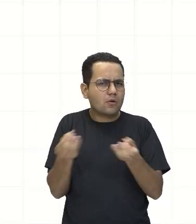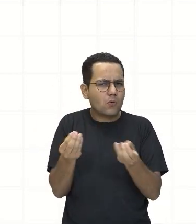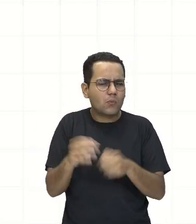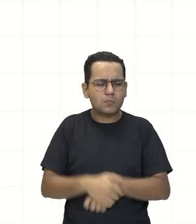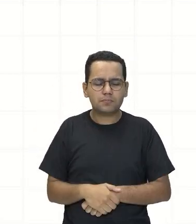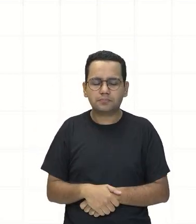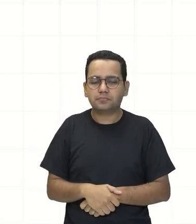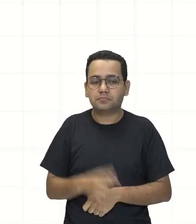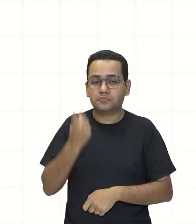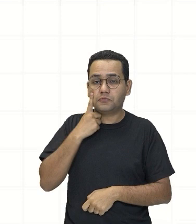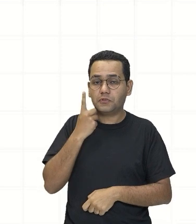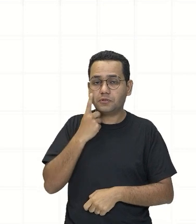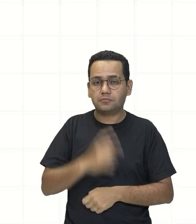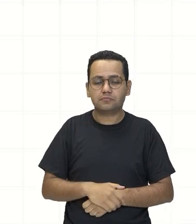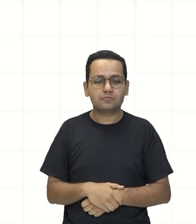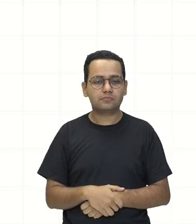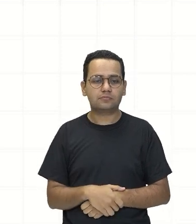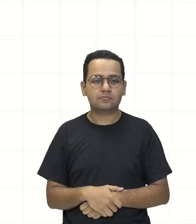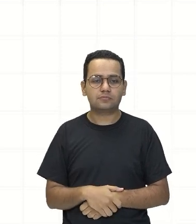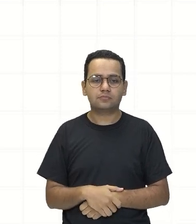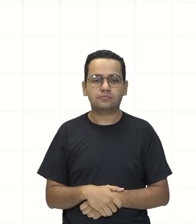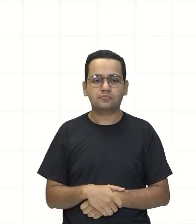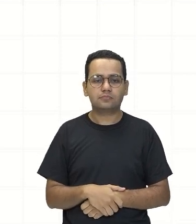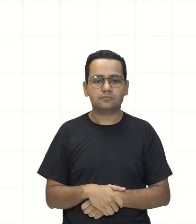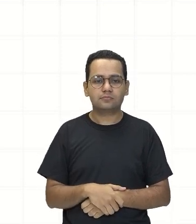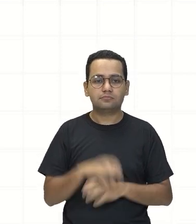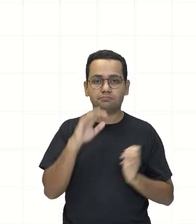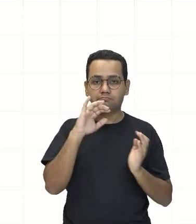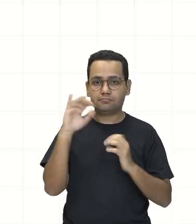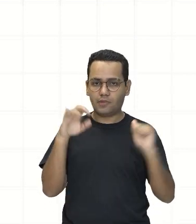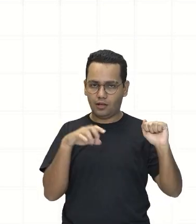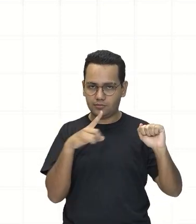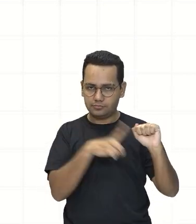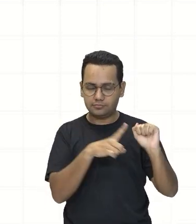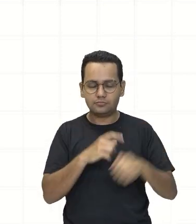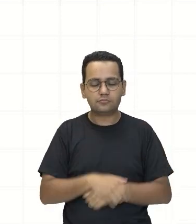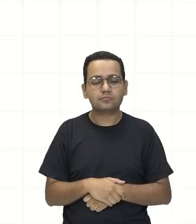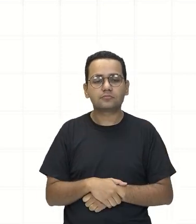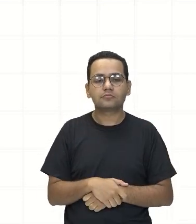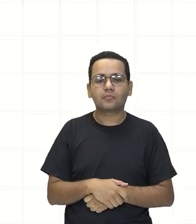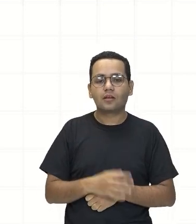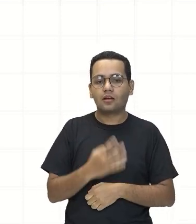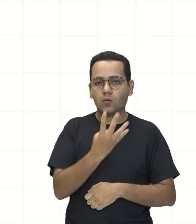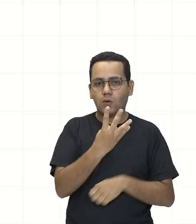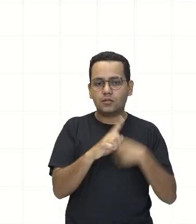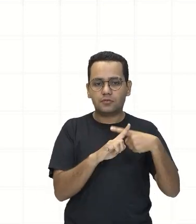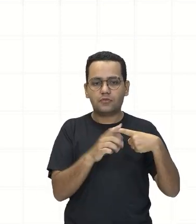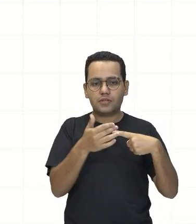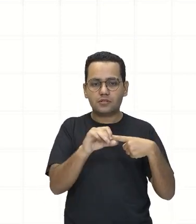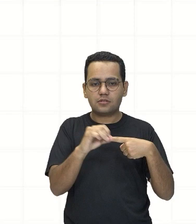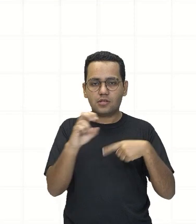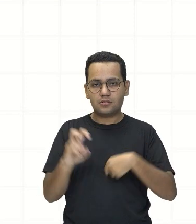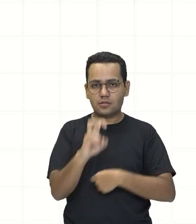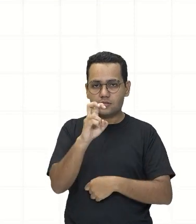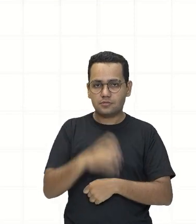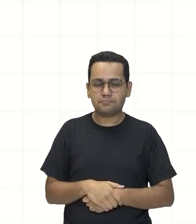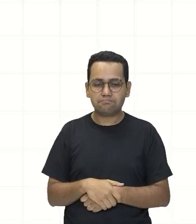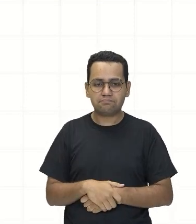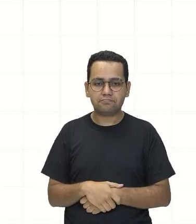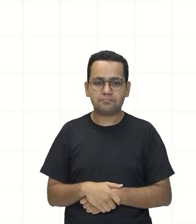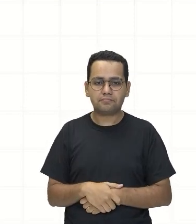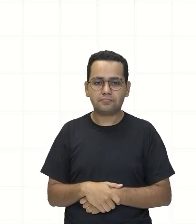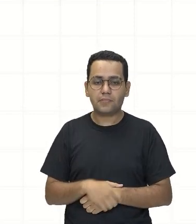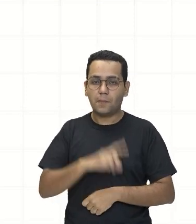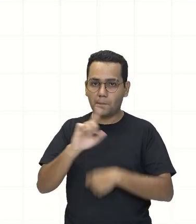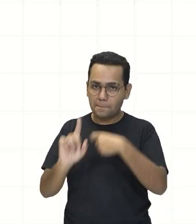Observando a primeira Olha, eu tenho 4 vezes 10 elevado a 5 E eu quero somar,